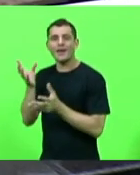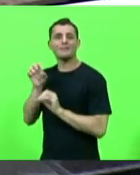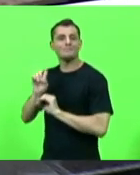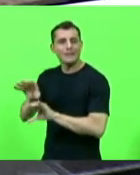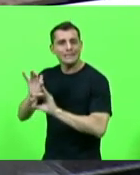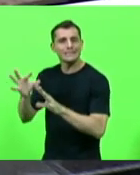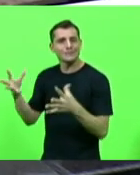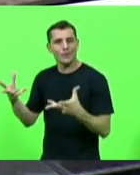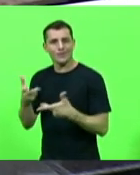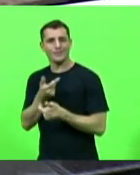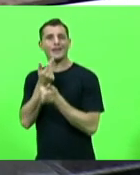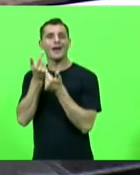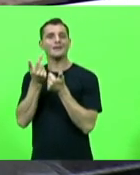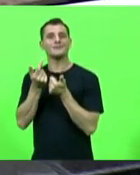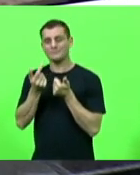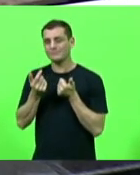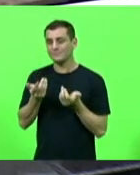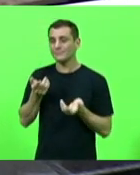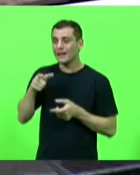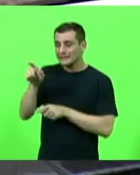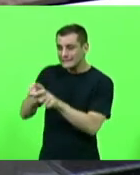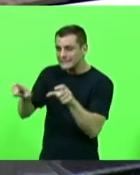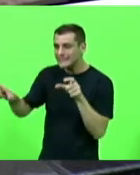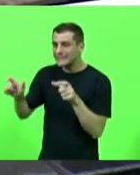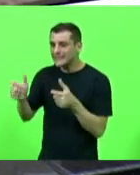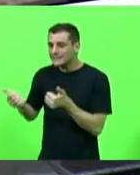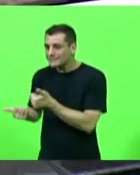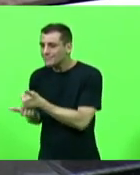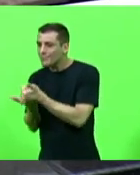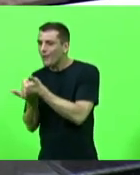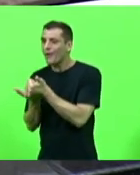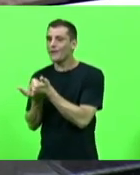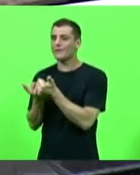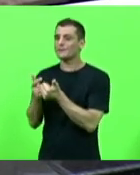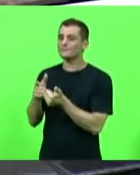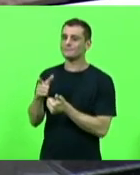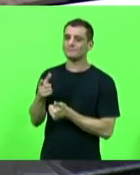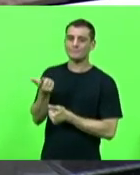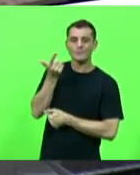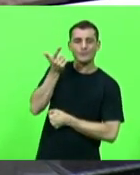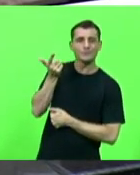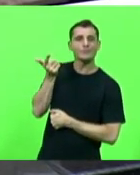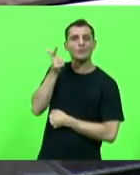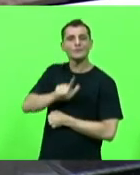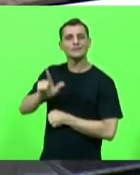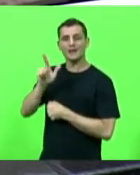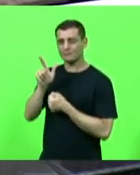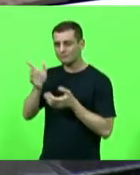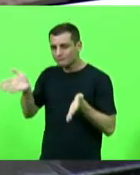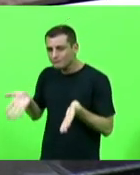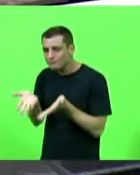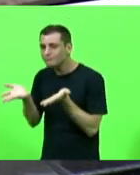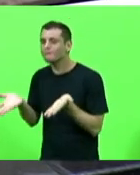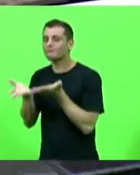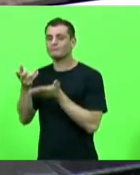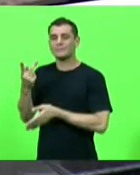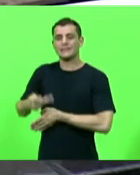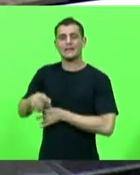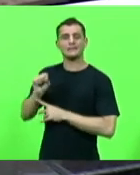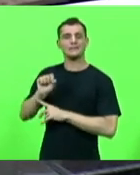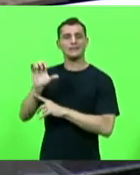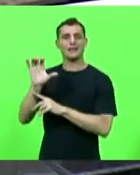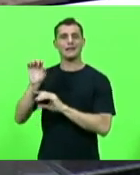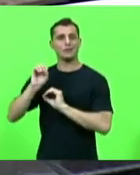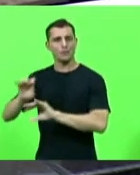retribuir e contribuir com essas crianças e deixar a nossa singela parcela de cooperação a educação catarinense seguimos